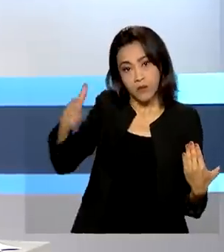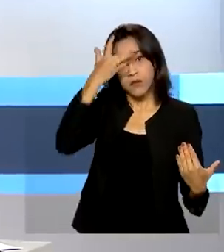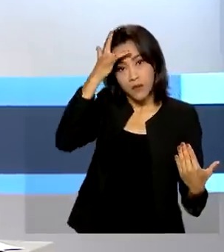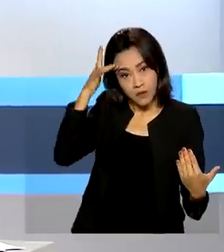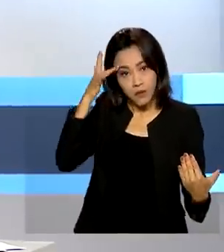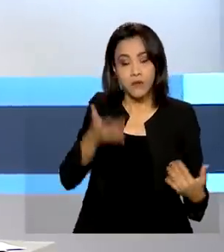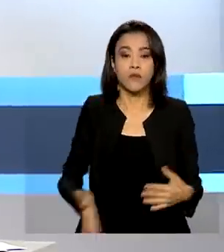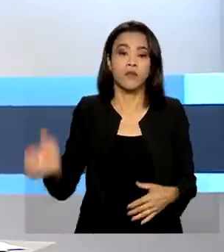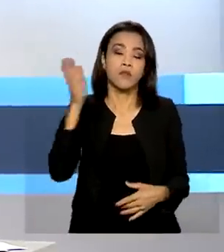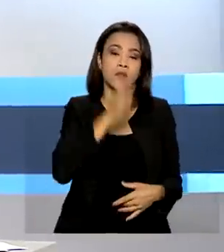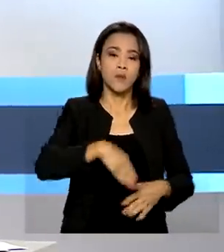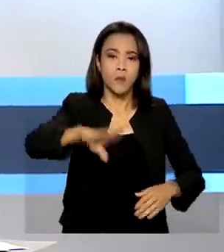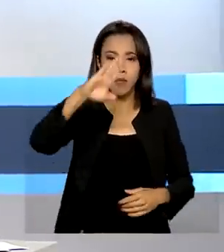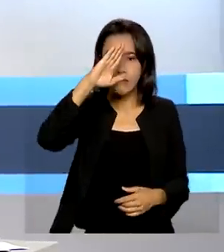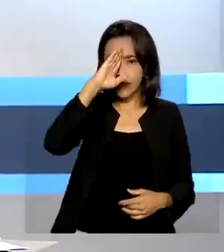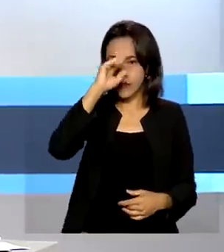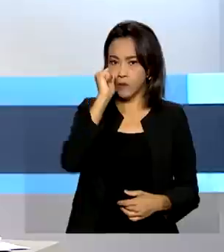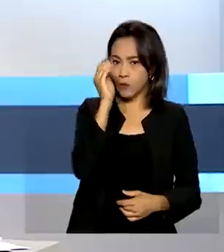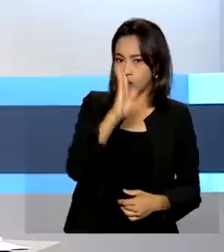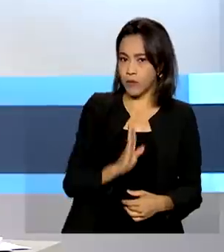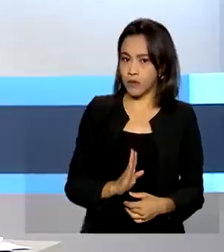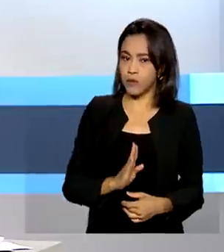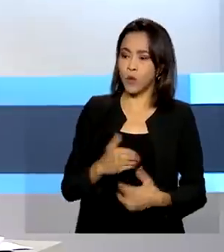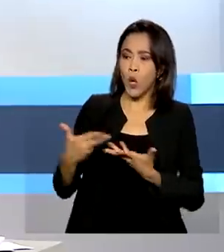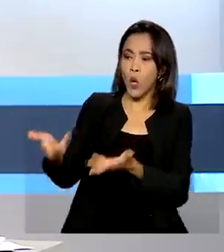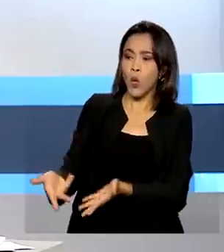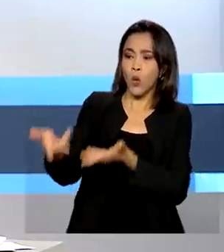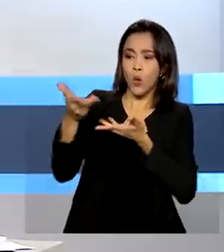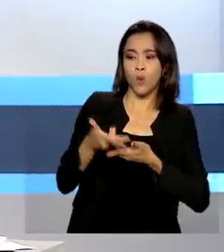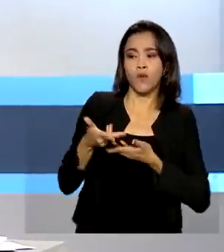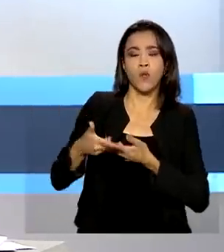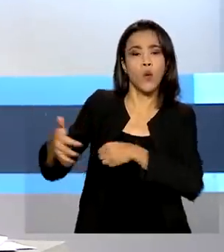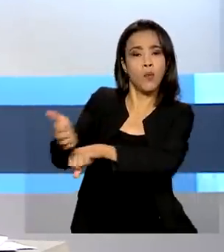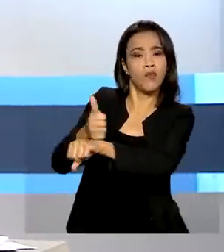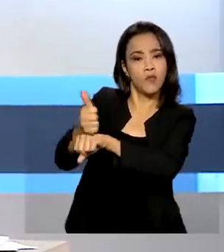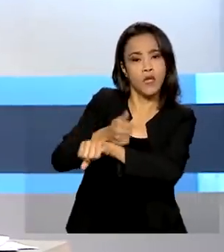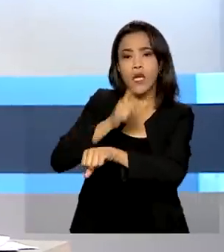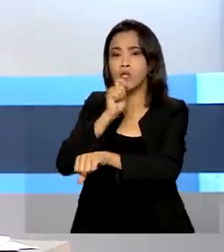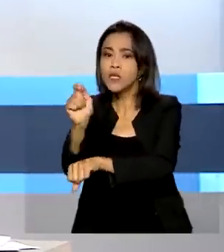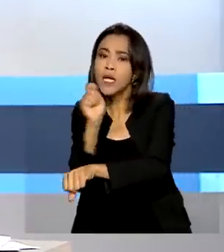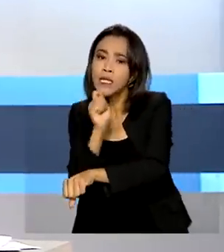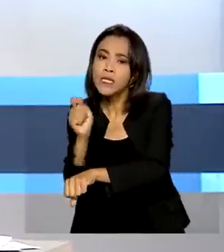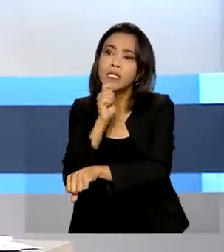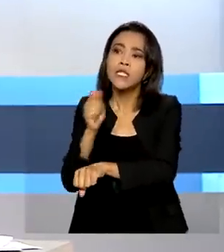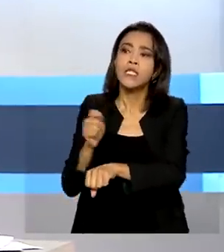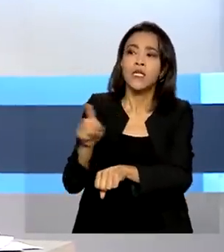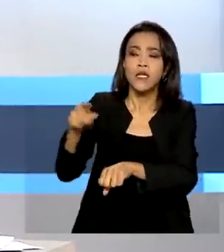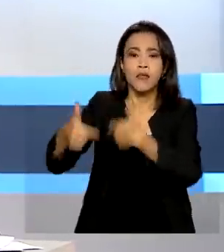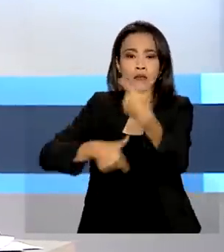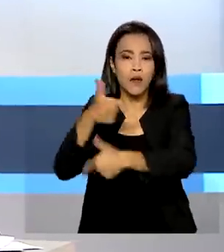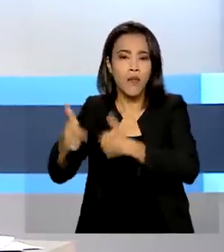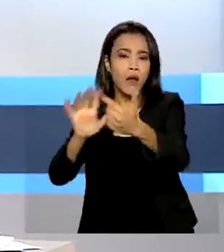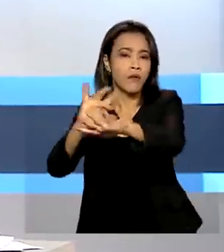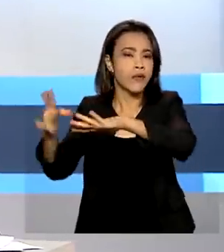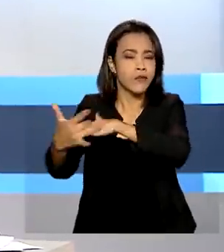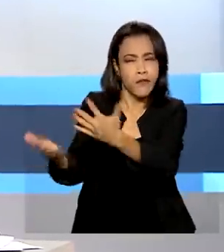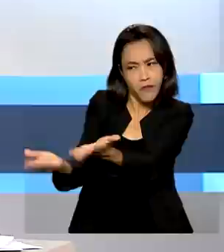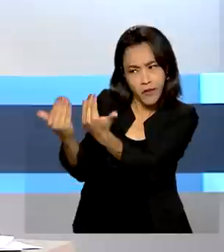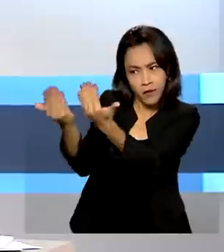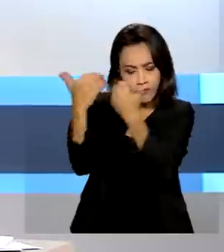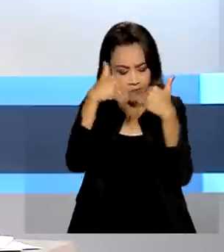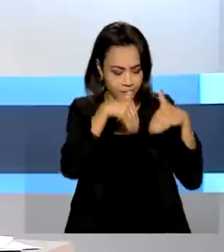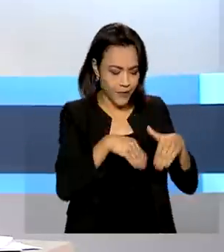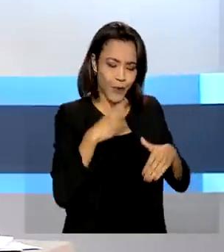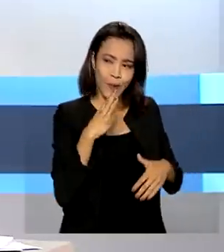Exército Brasileiro convidou profissionais da imprensa e influenciadores digitais para conhecerem a instituição